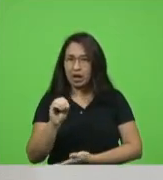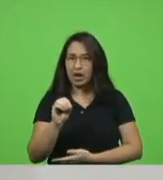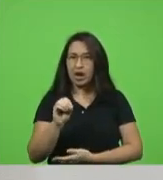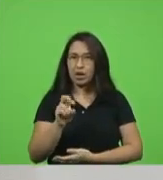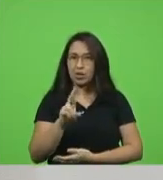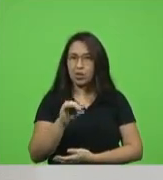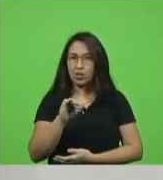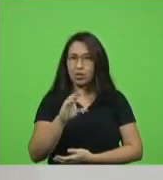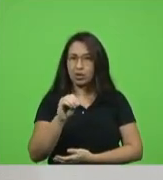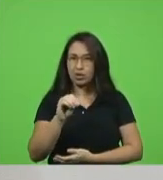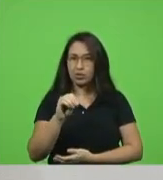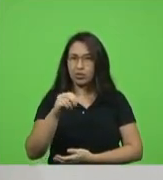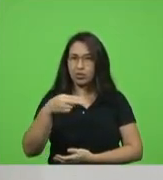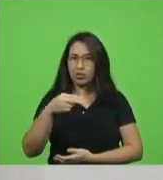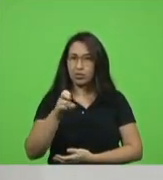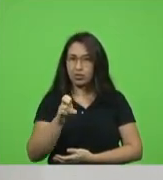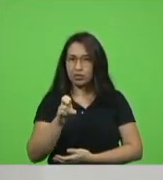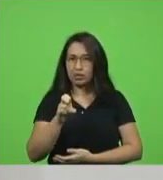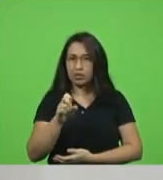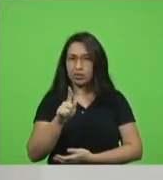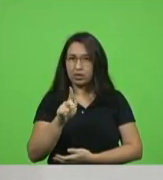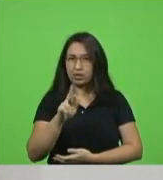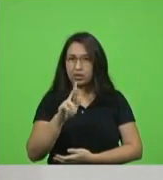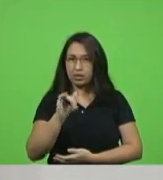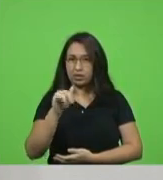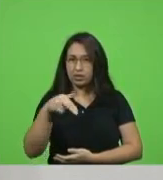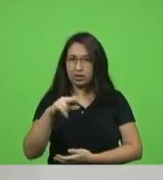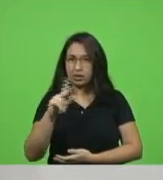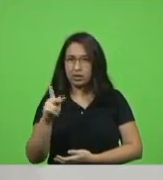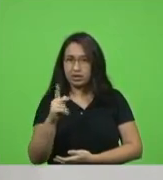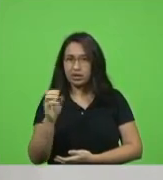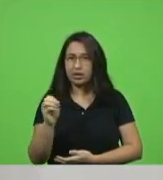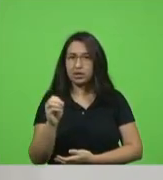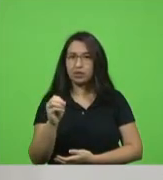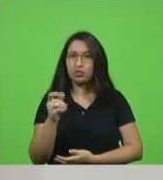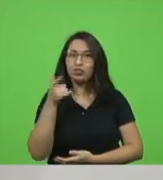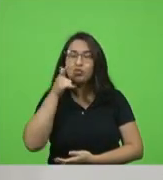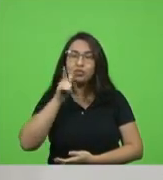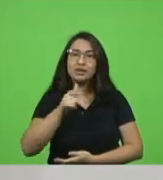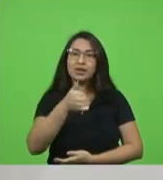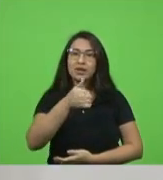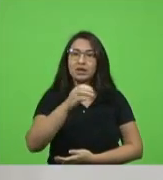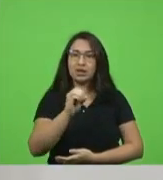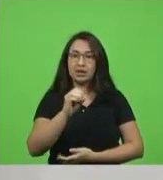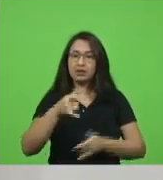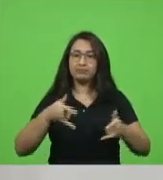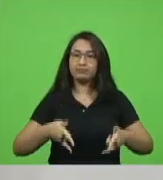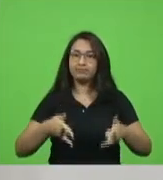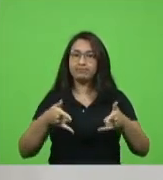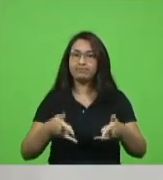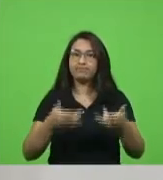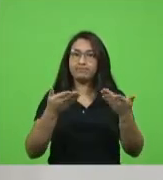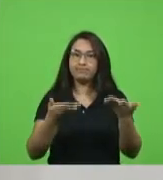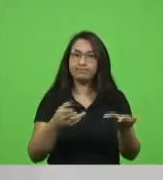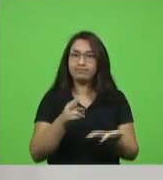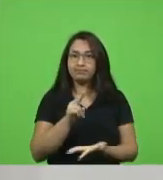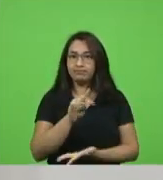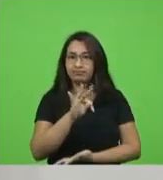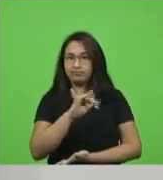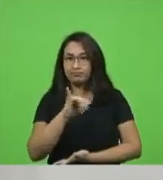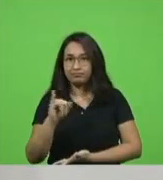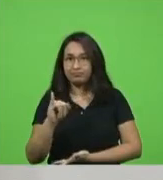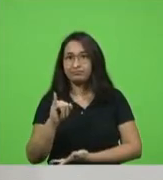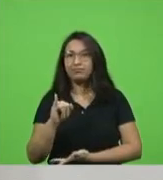para trazer 10 leitos de UTI para o hospital de Rio Negrinho no Planalto